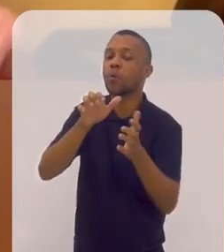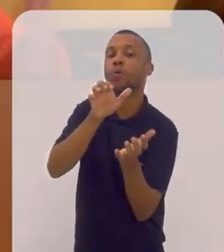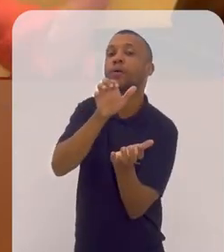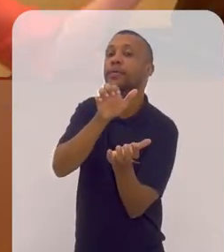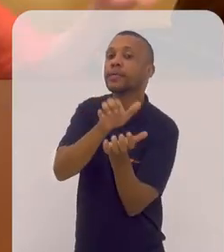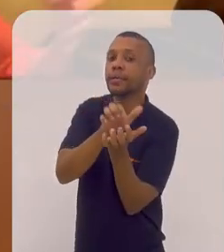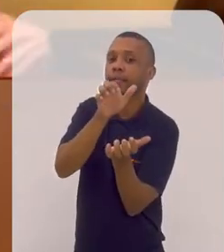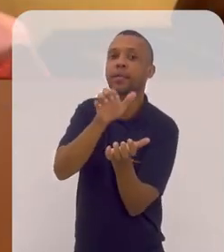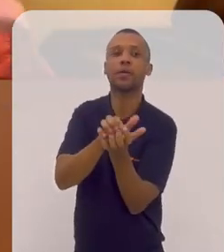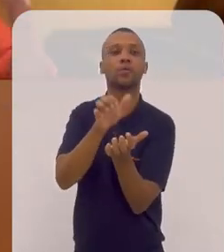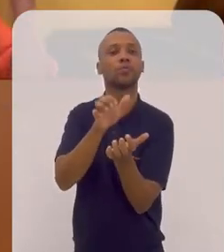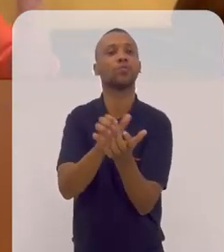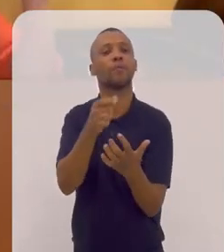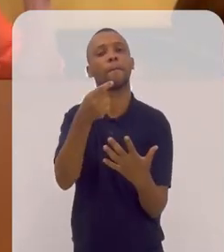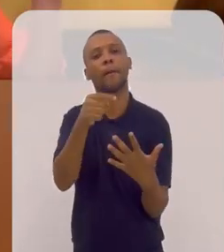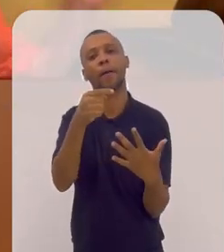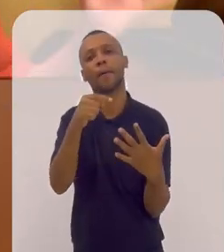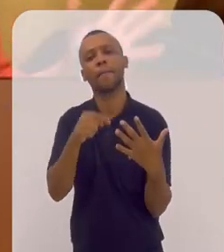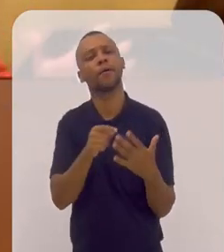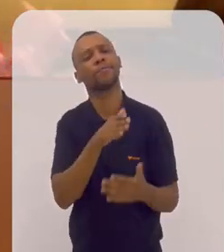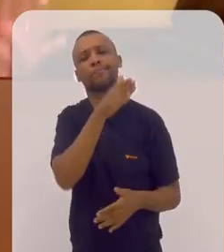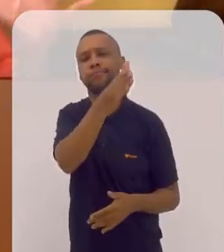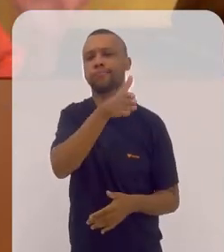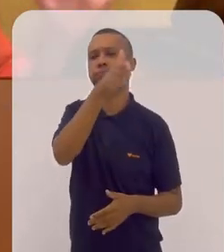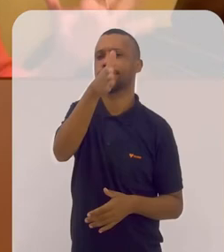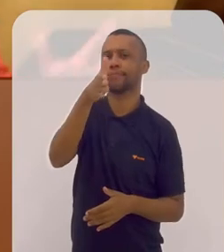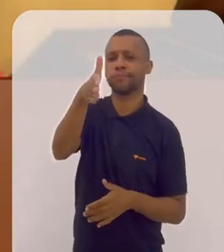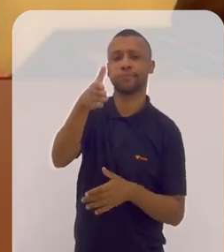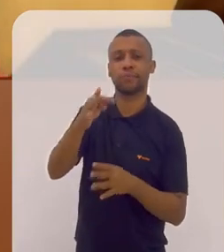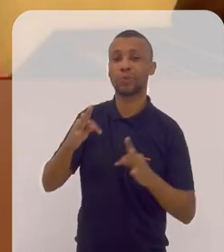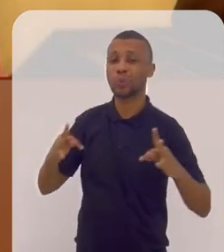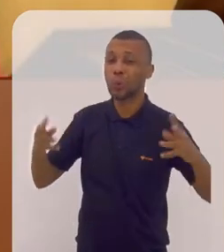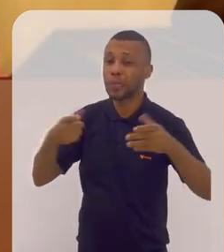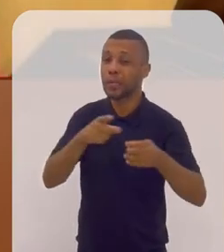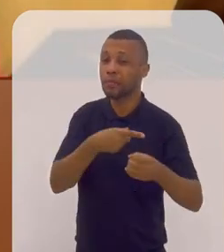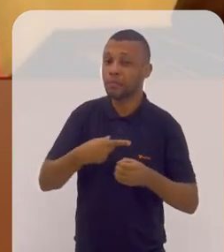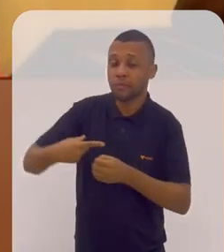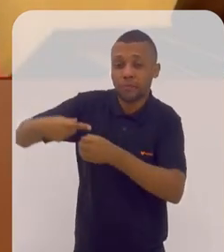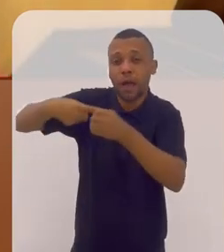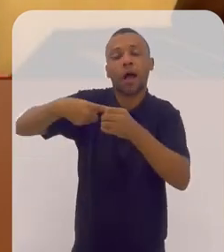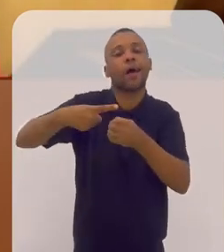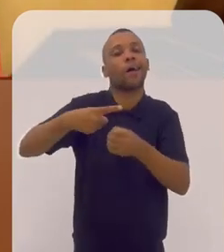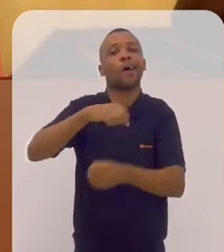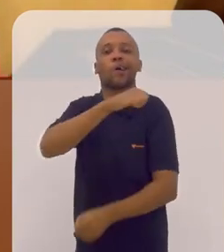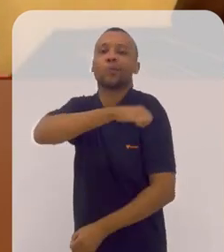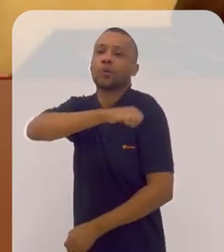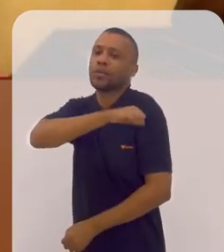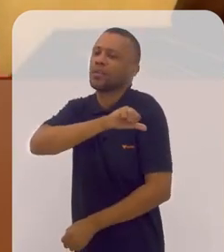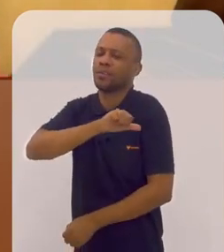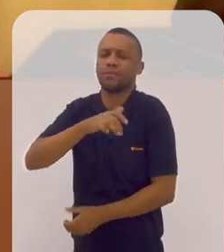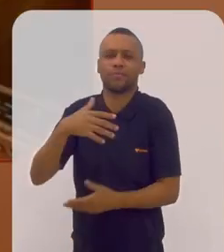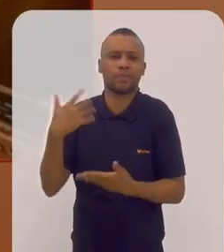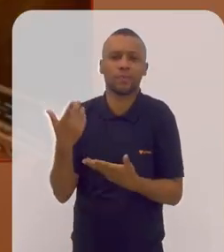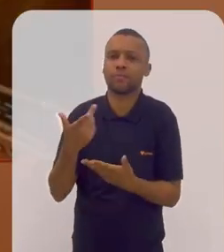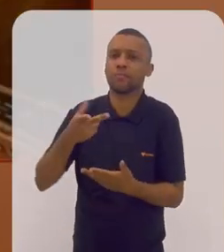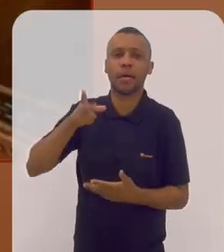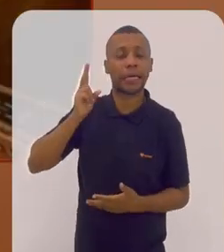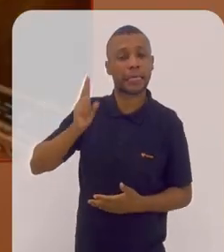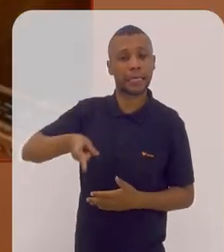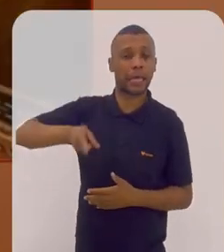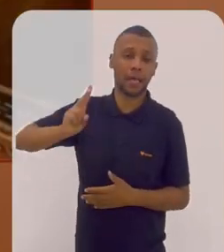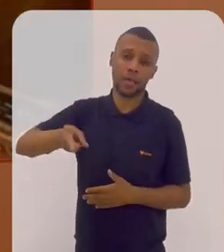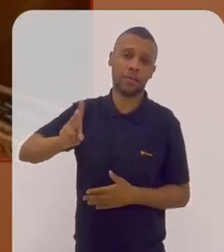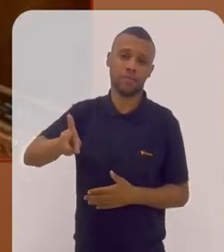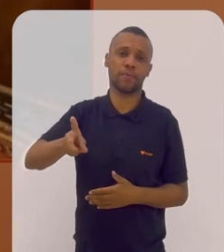Santa Cruz, fomos a todas as regiões do Rio de Janeiro, Realengo, já falei, enfim,